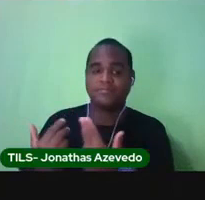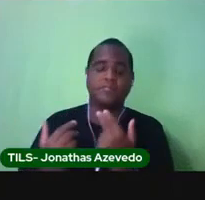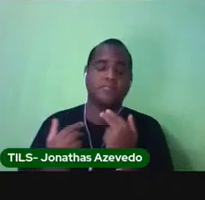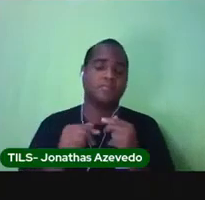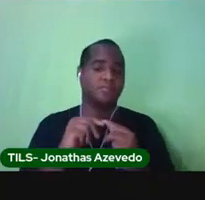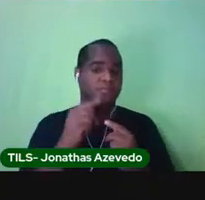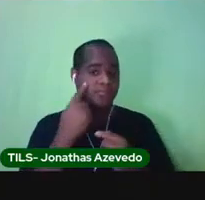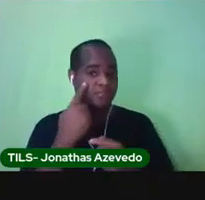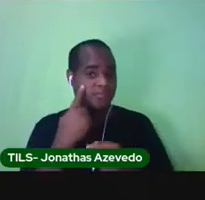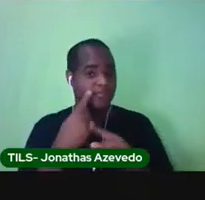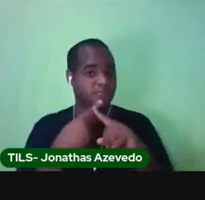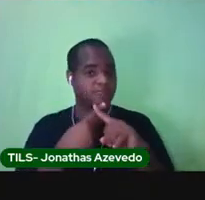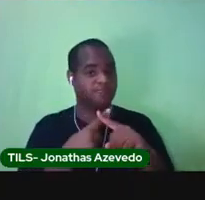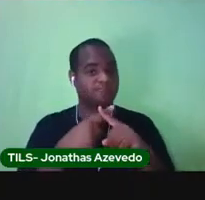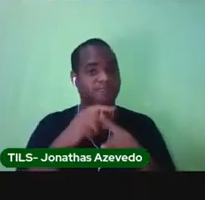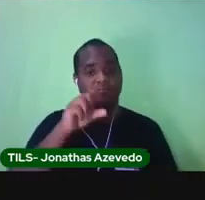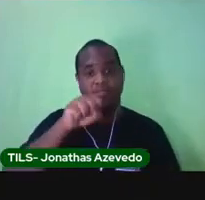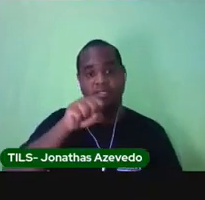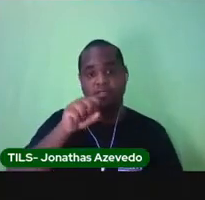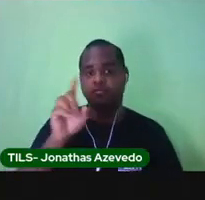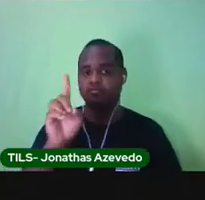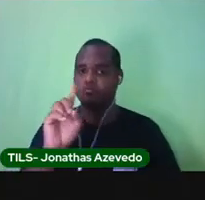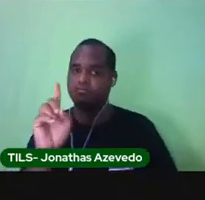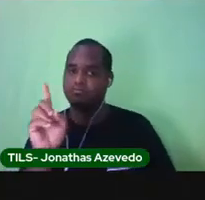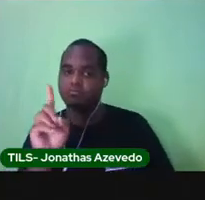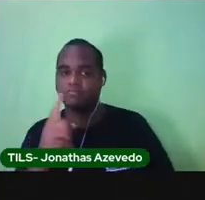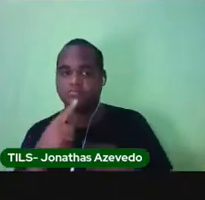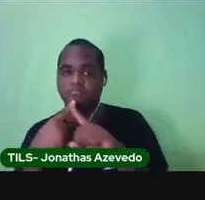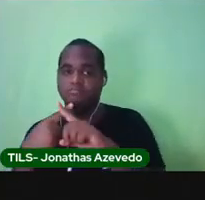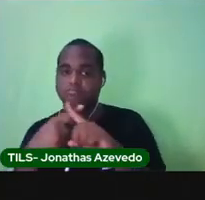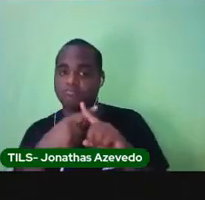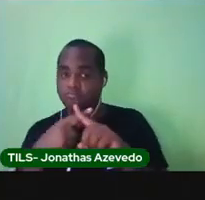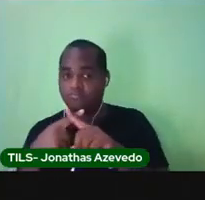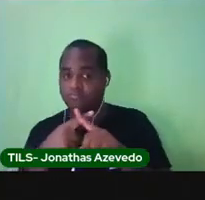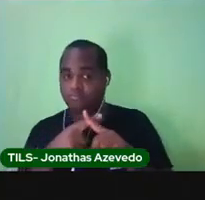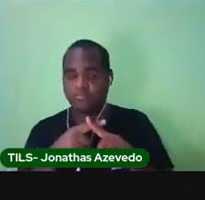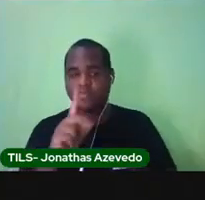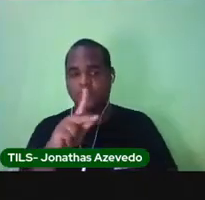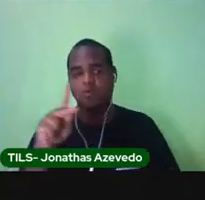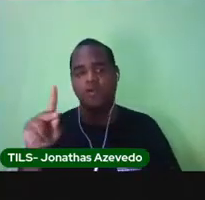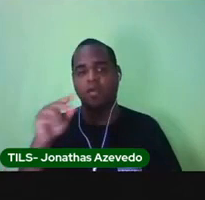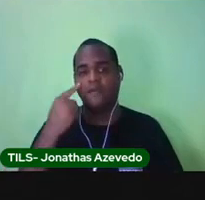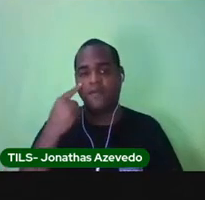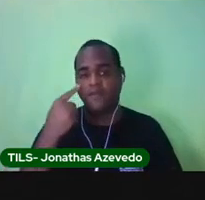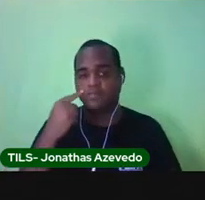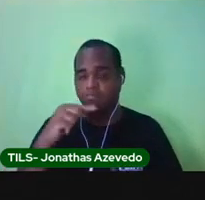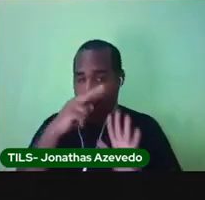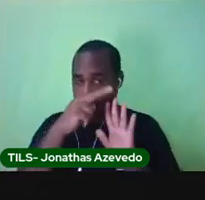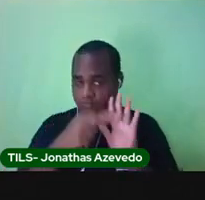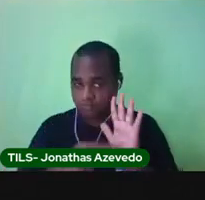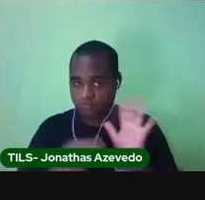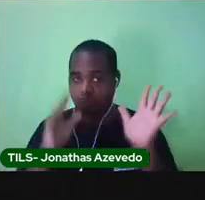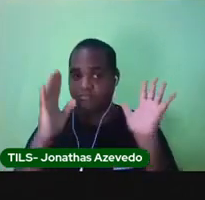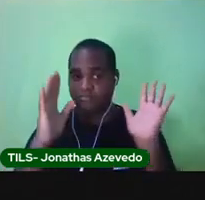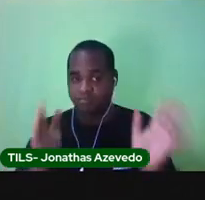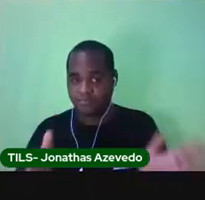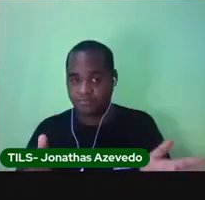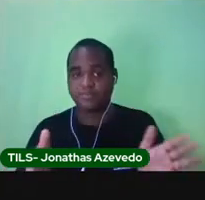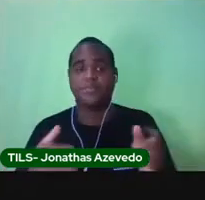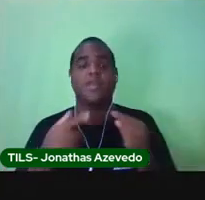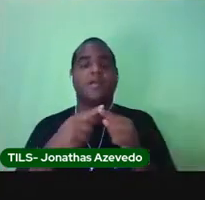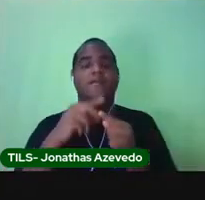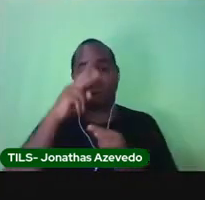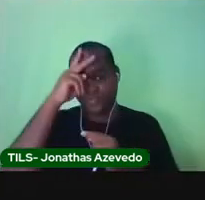opção sim e a opção não. Depois que a Proélida leu para você a história da família do